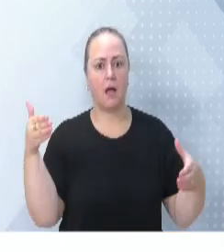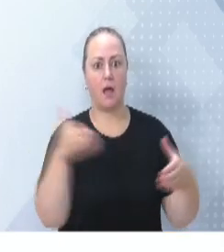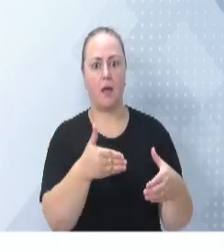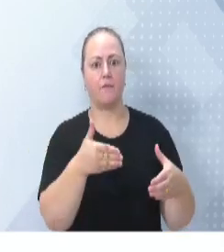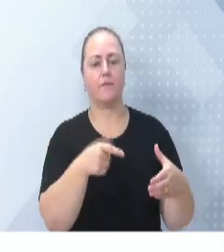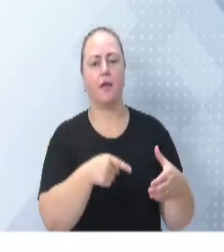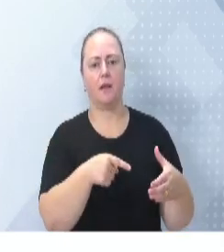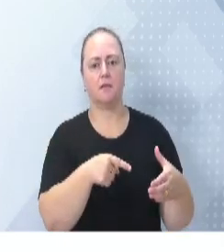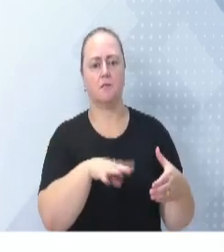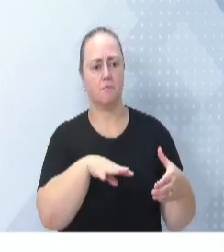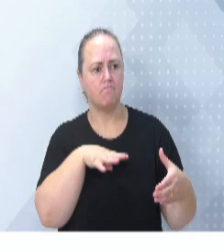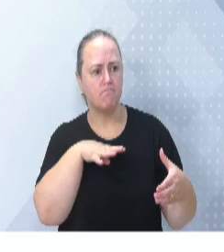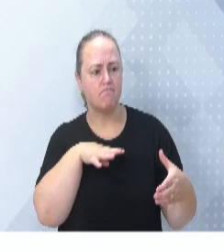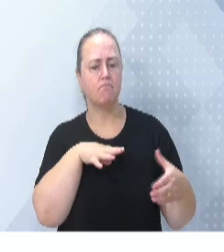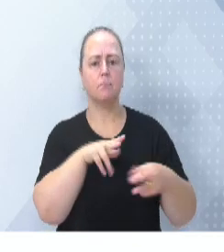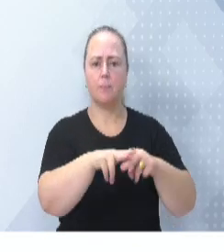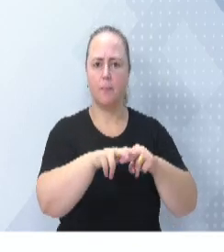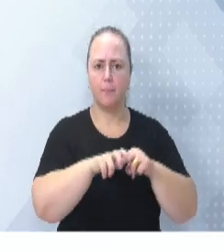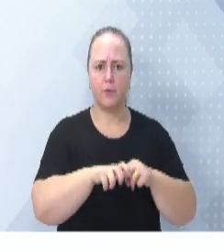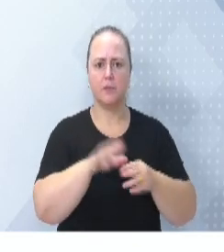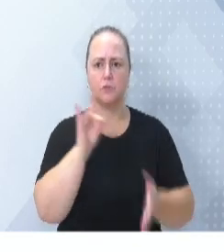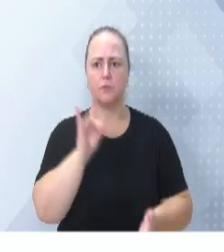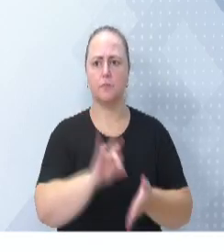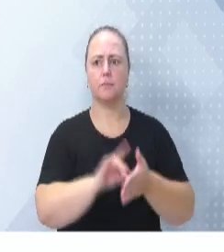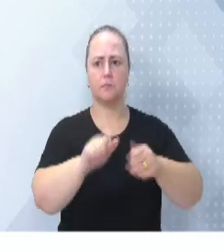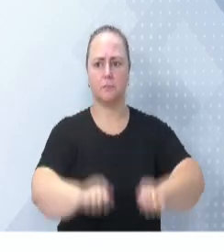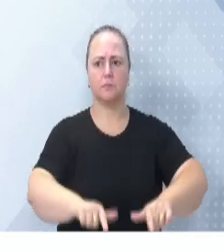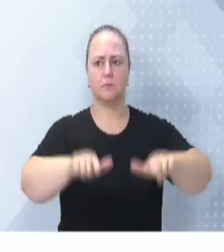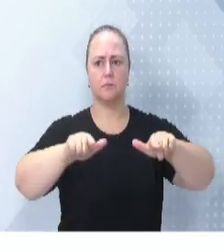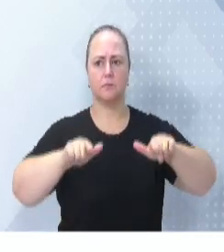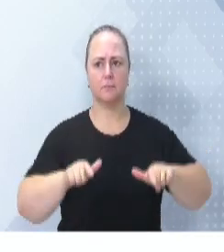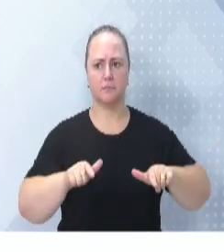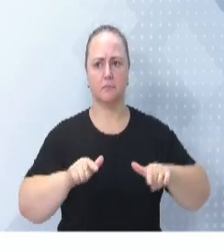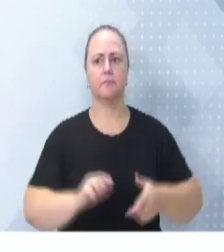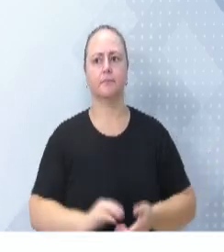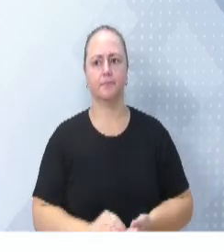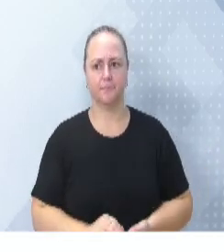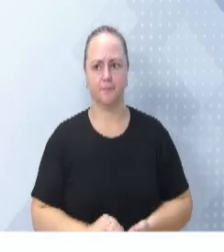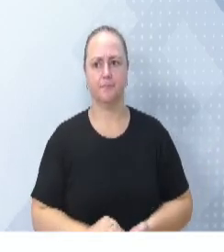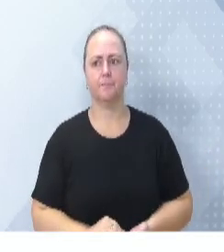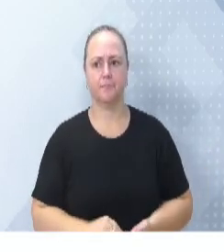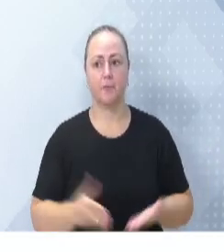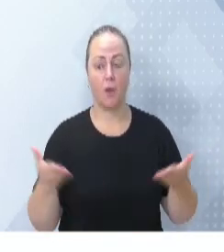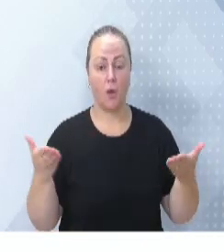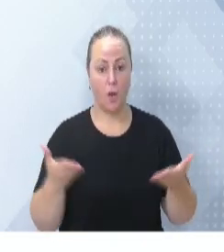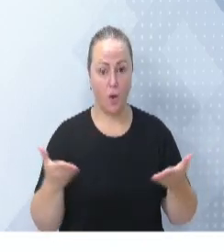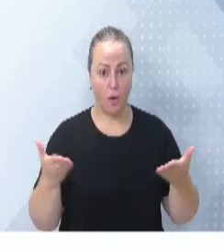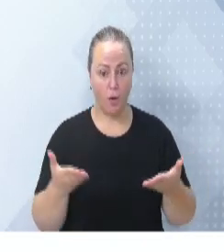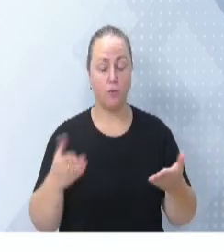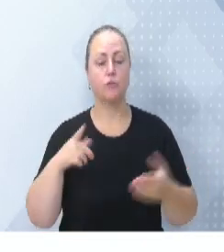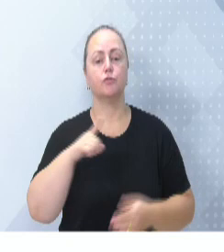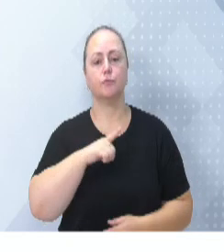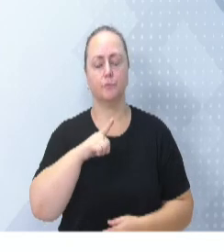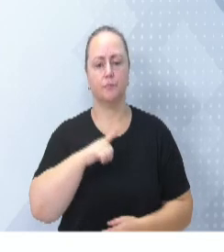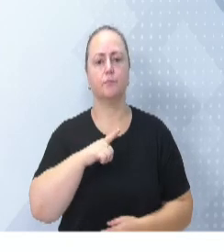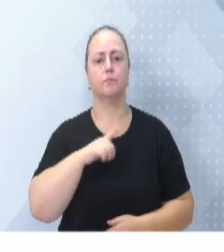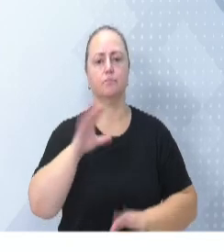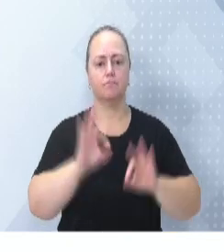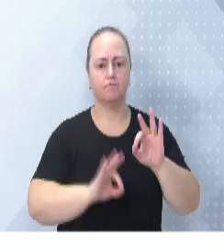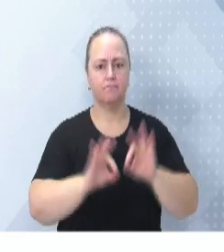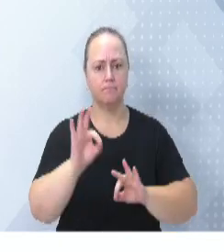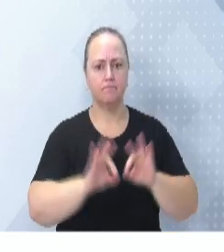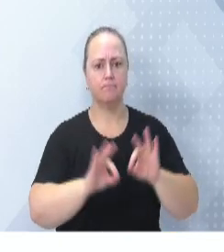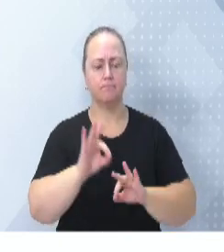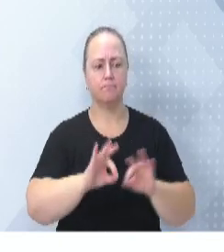tanto, eu gostaria de trazer aqui também as principais certificações do Hospital Santo Antônio. Hoje o Hospital Santo Antônio é certificado pela Organização Nacional de